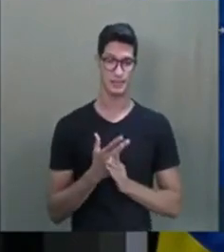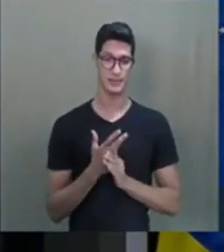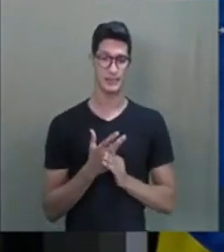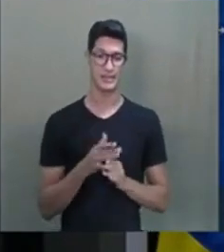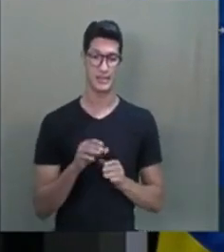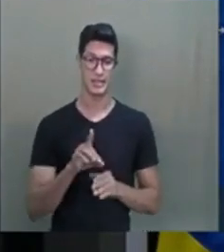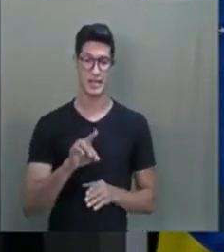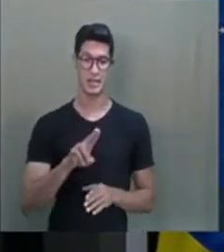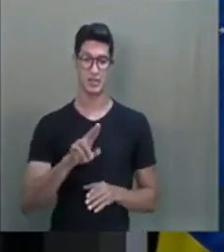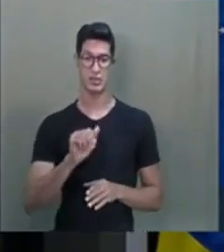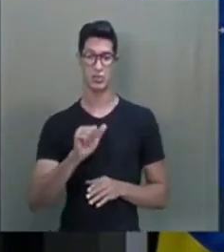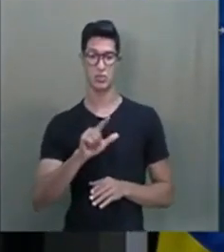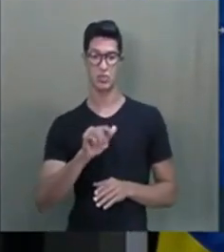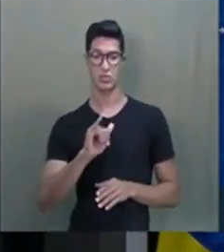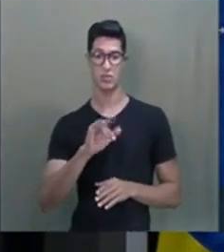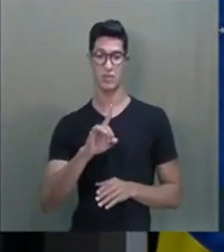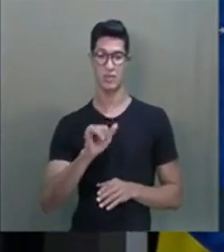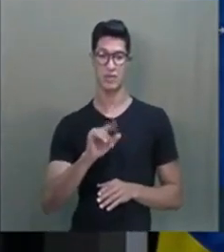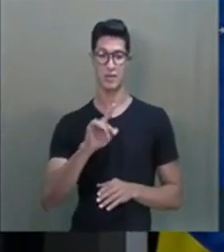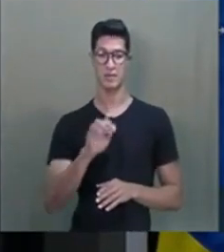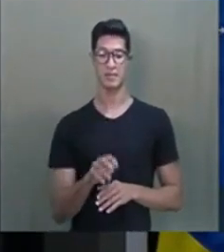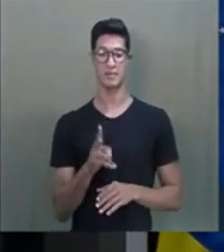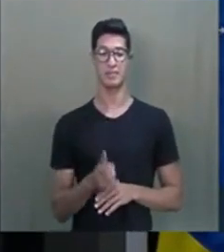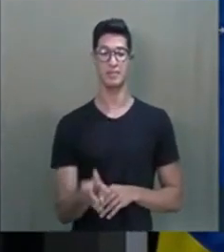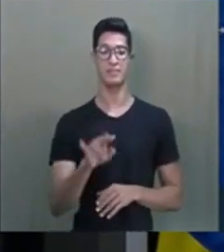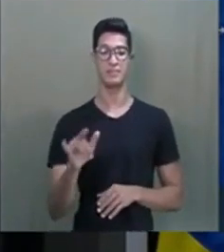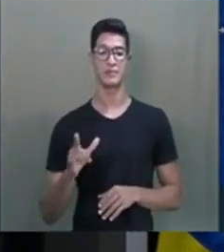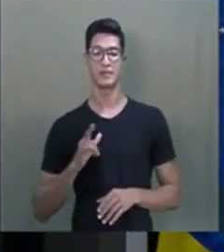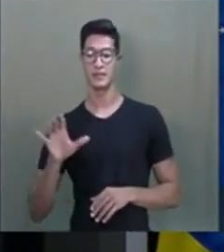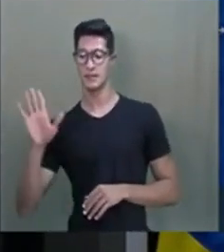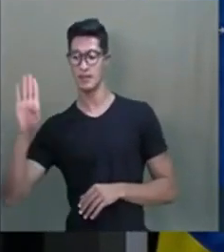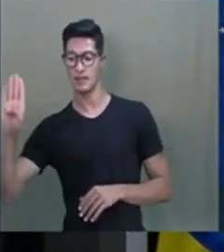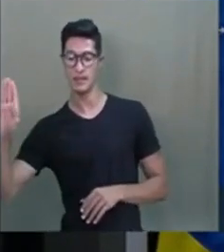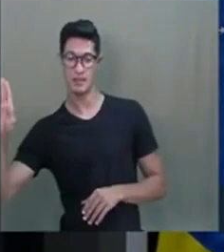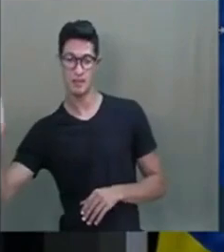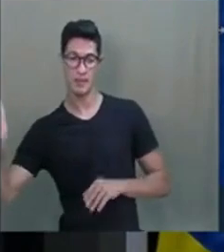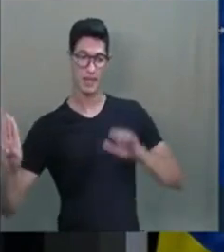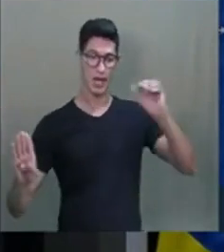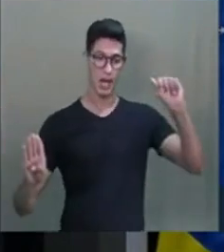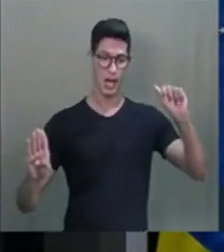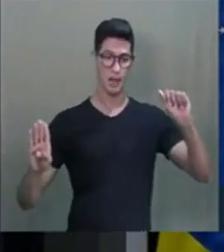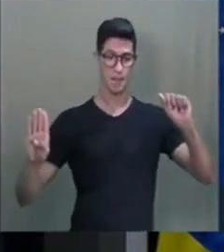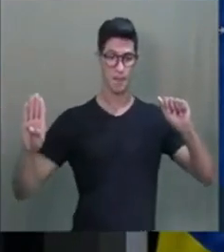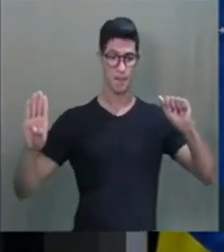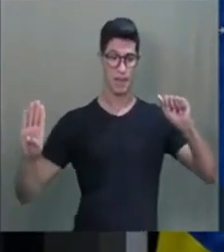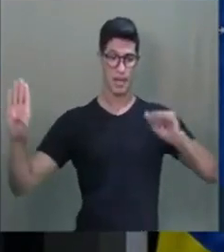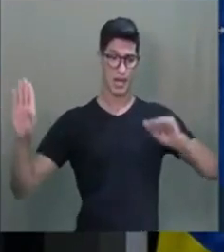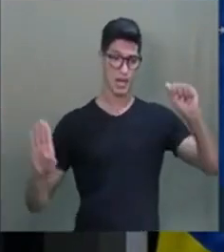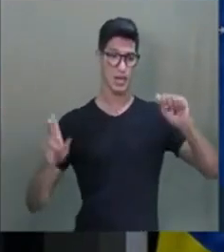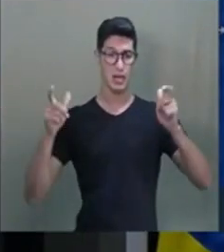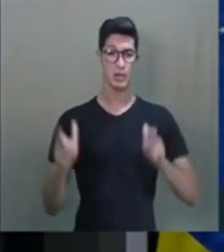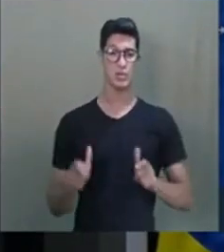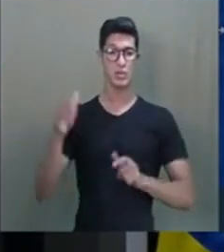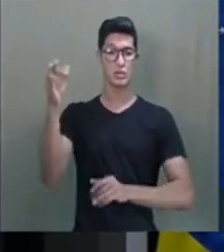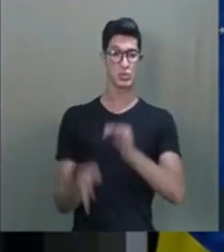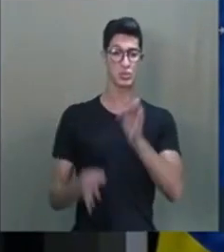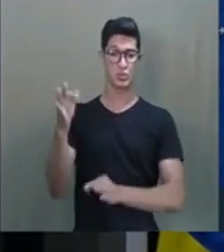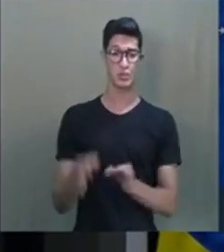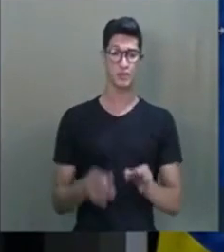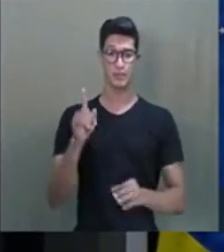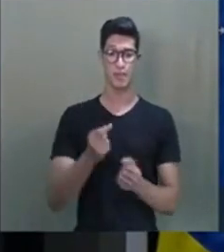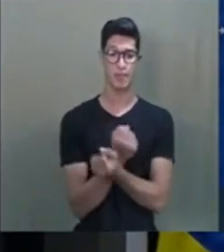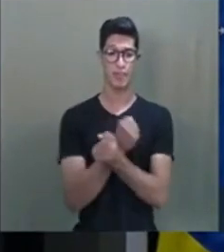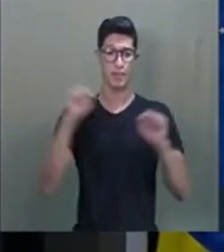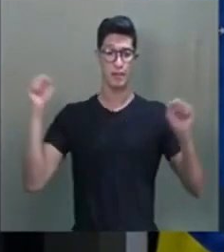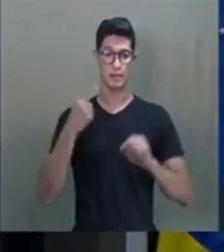Na dualidade, sempre vai ter bandeira A, bandeira B. Sempre vai ter. E onde há julgamento, é